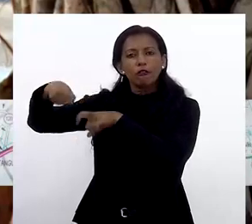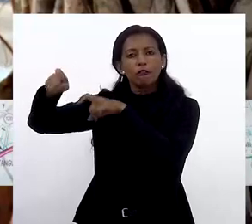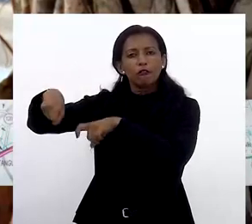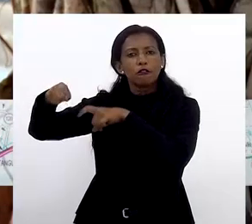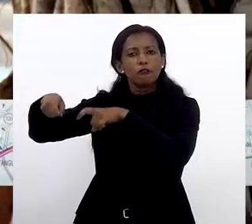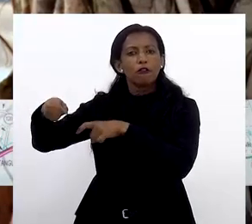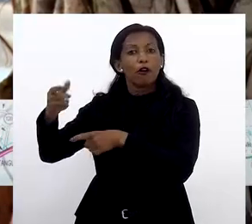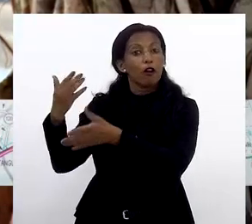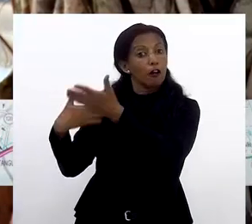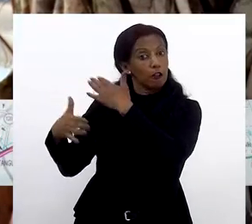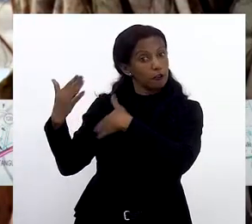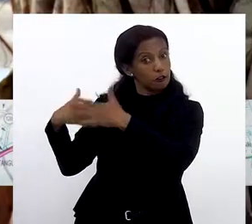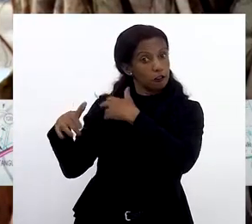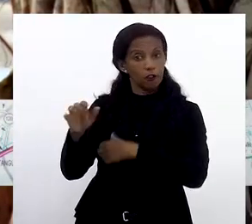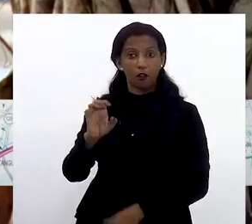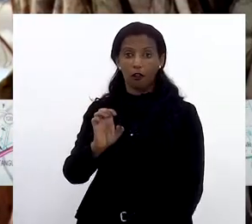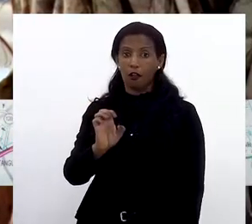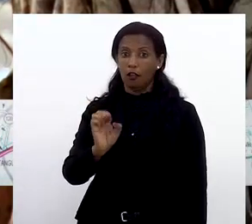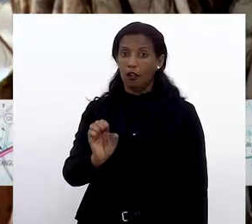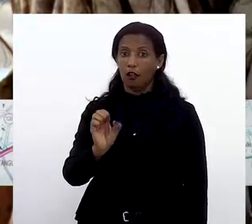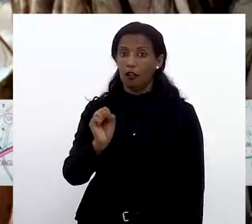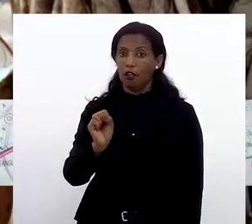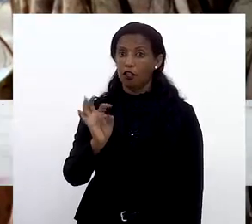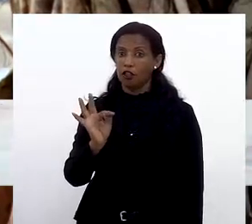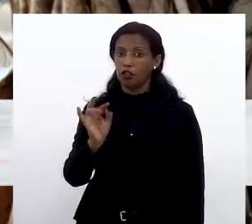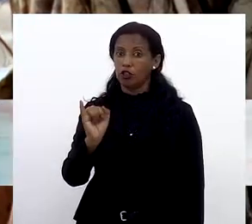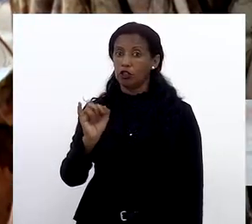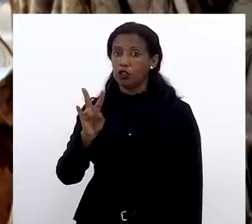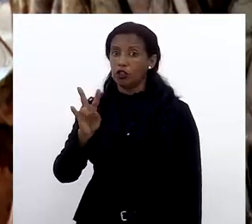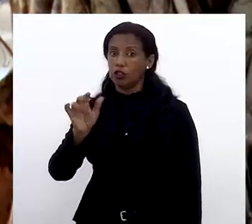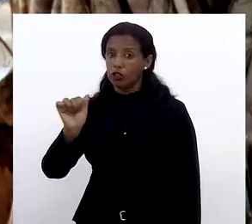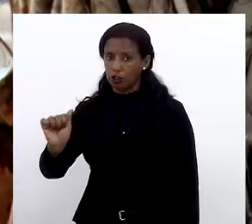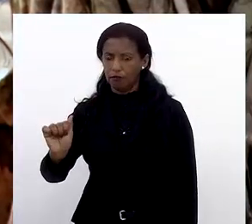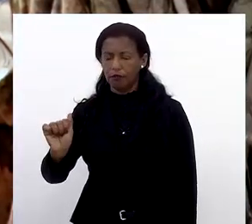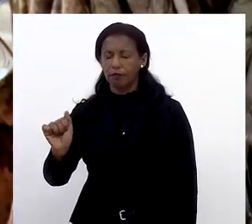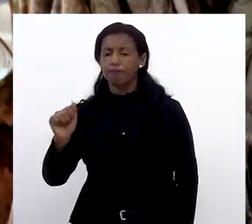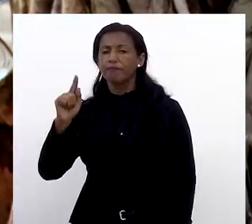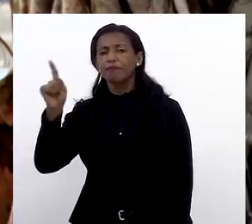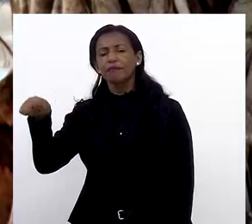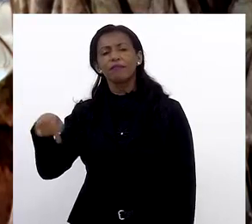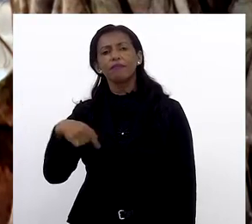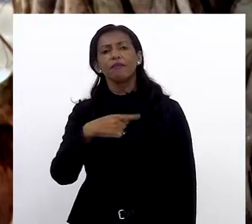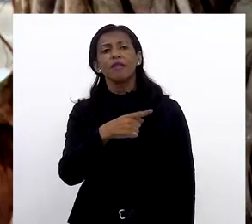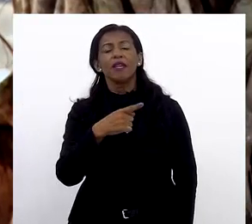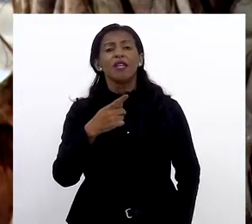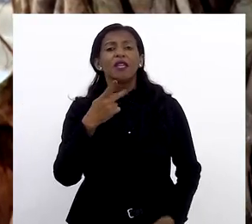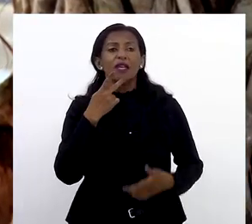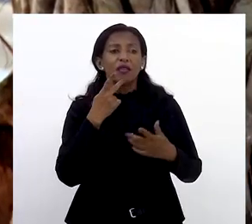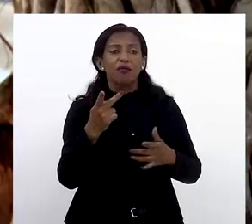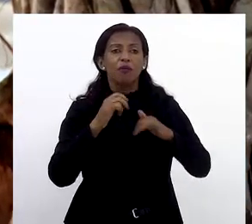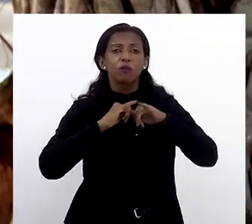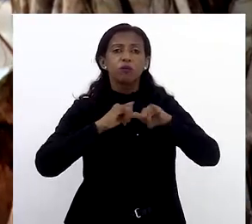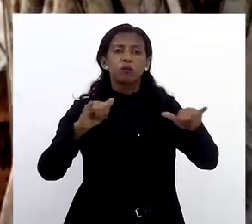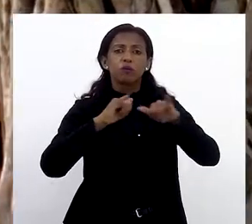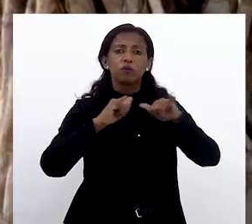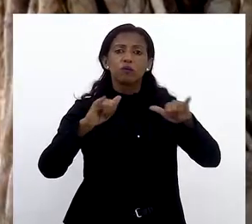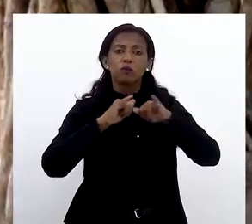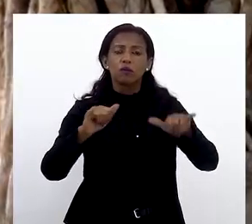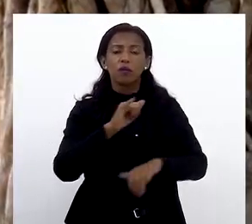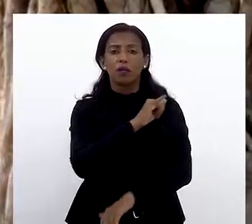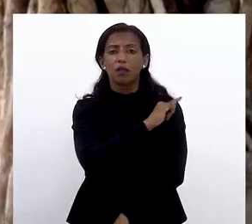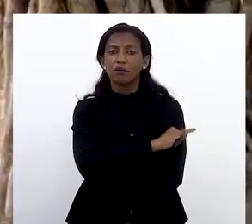sítio na Antiga Estiva. E passou a dizer no Rio de Janeiro, a